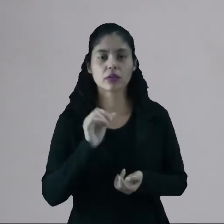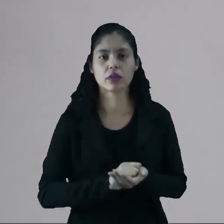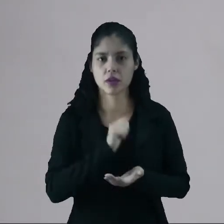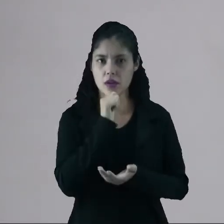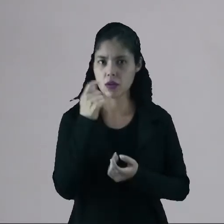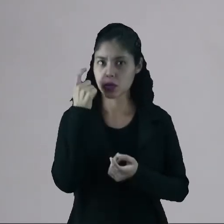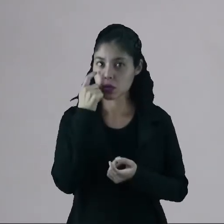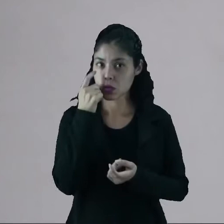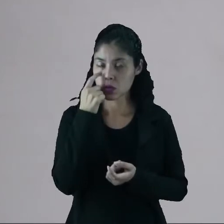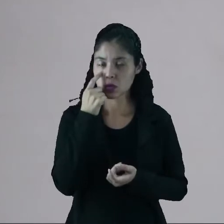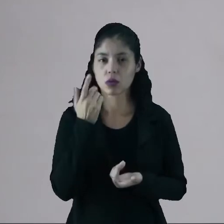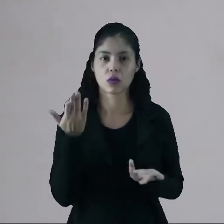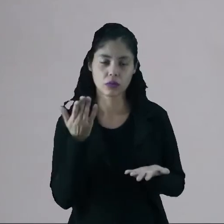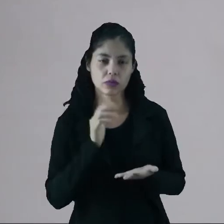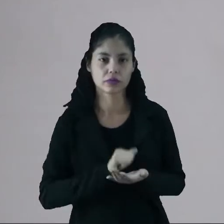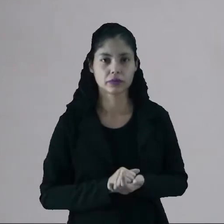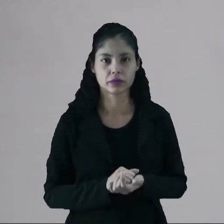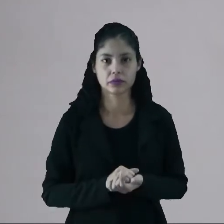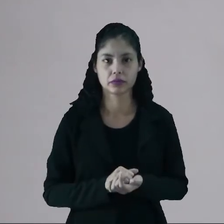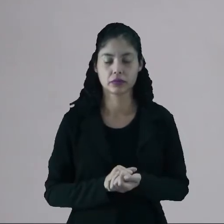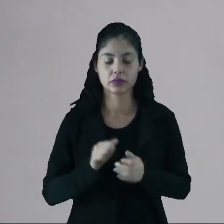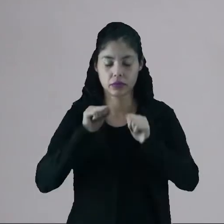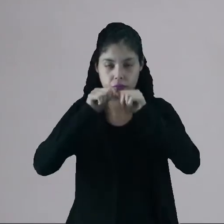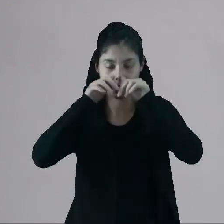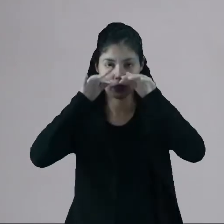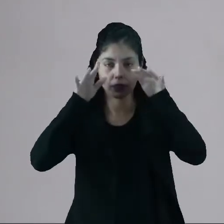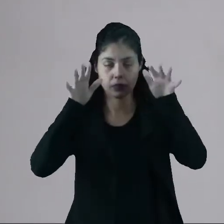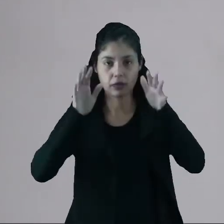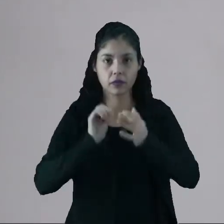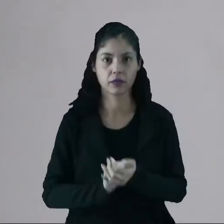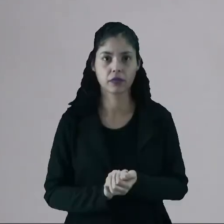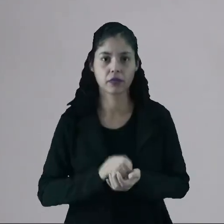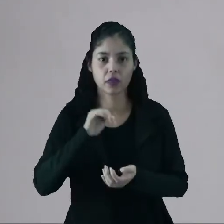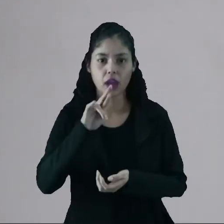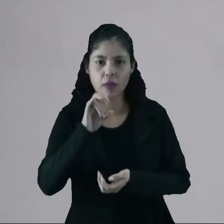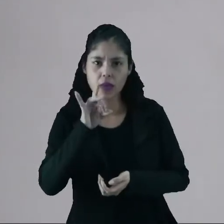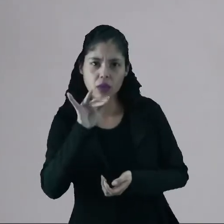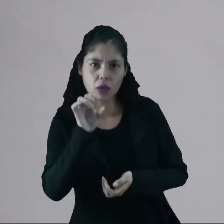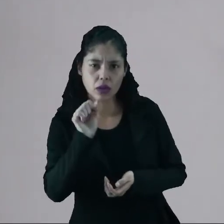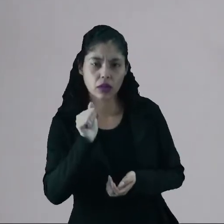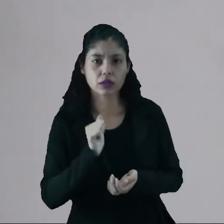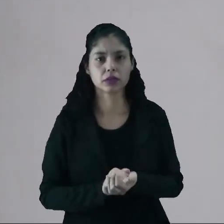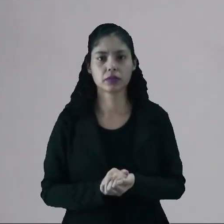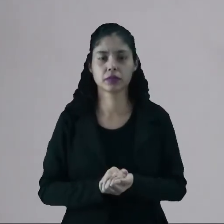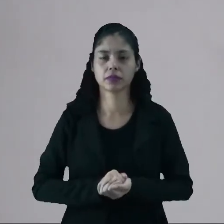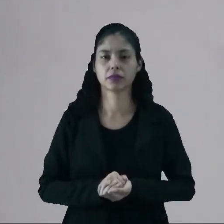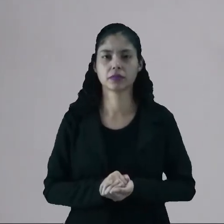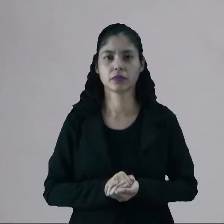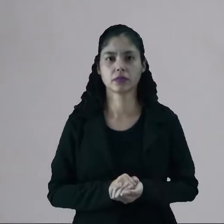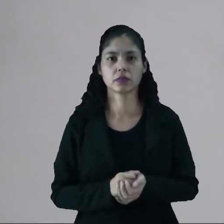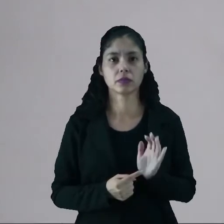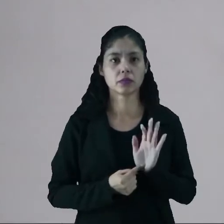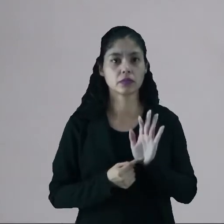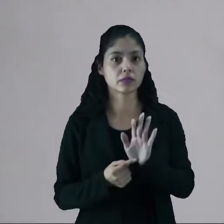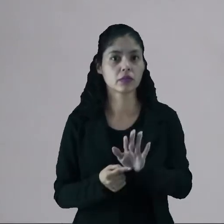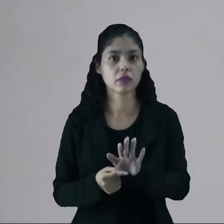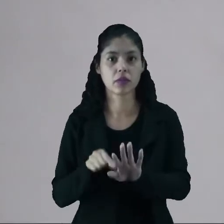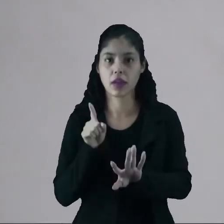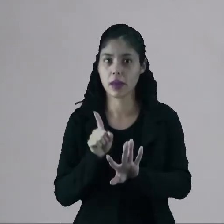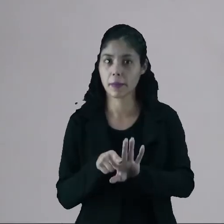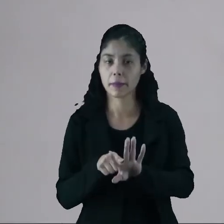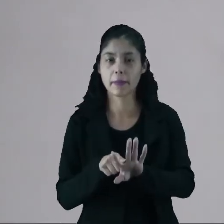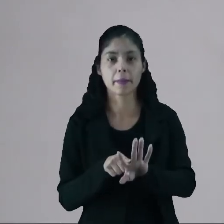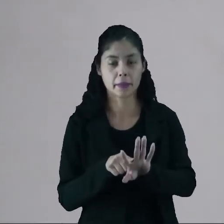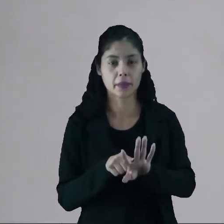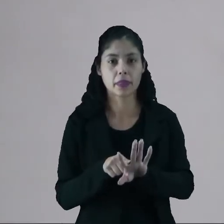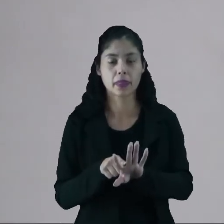vezes, os olhos mais abertos, mais amendoados, ele mostra pés e mãos